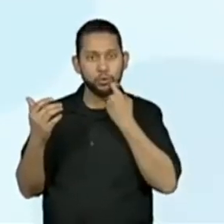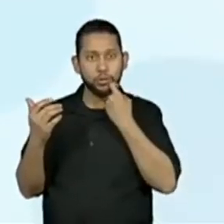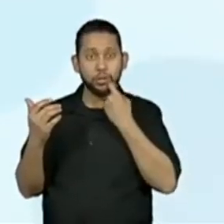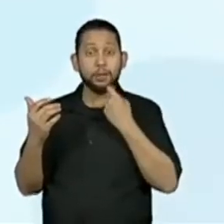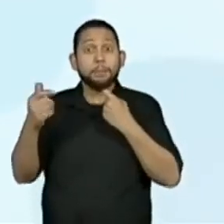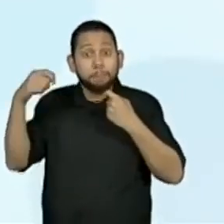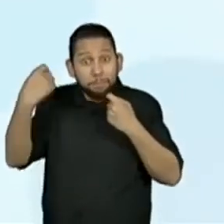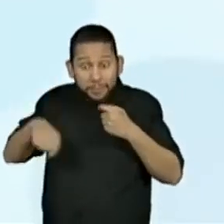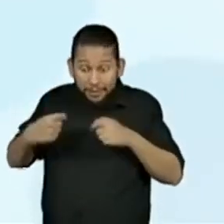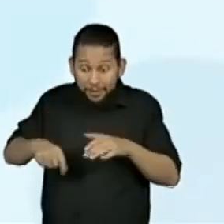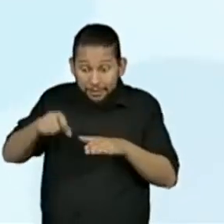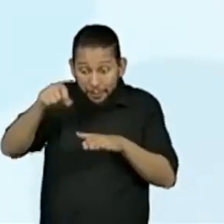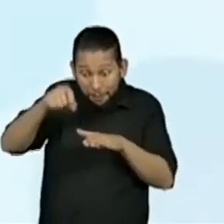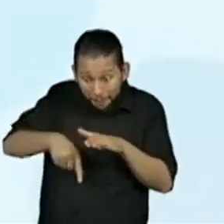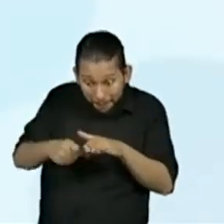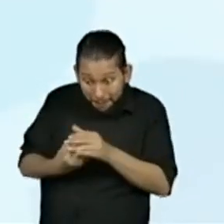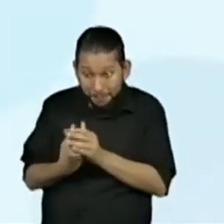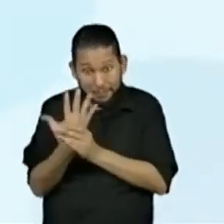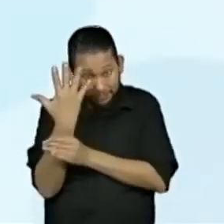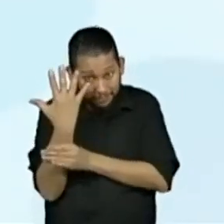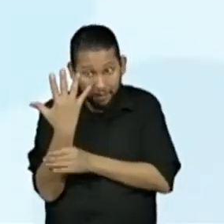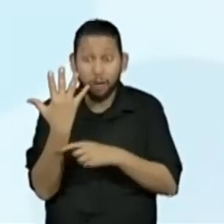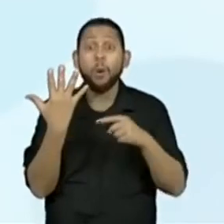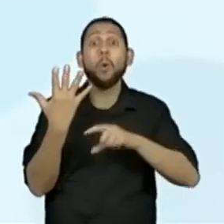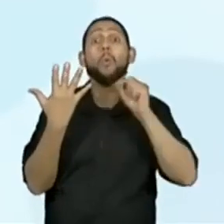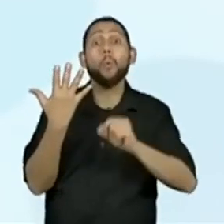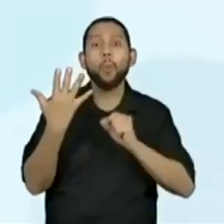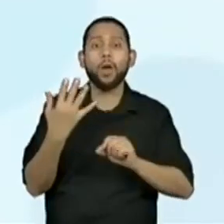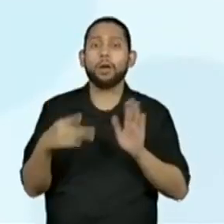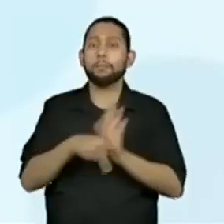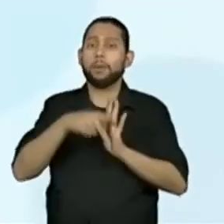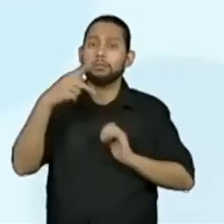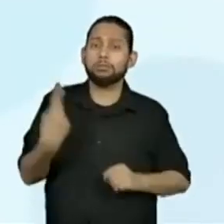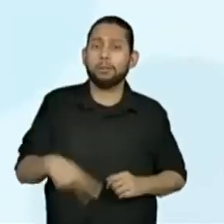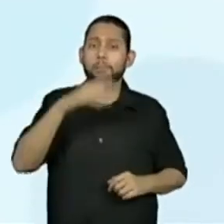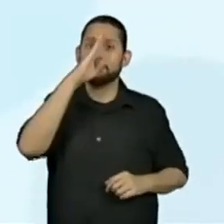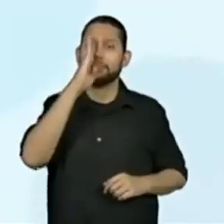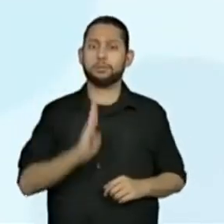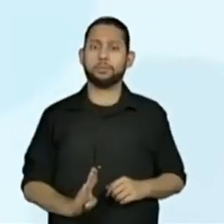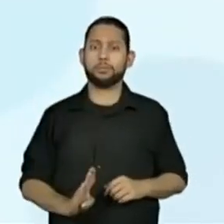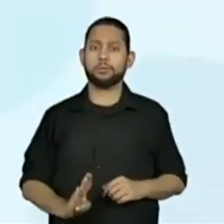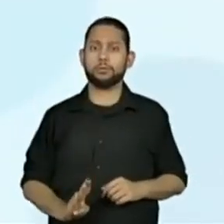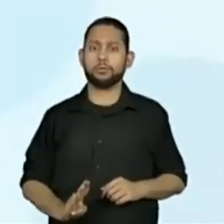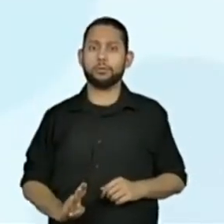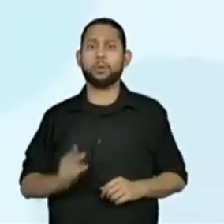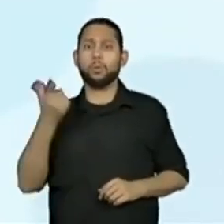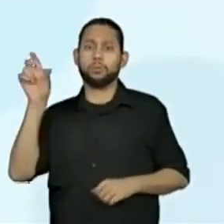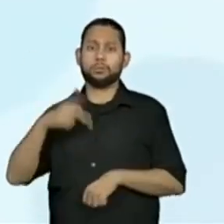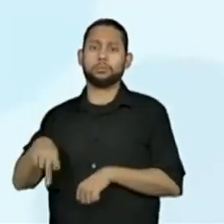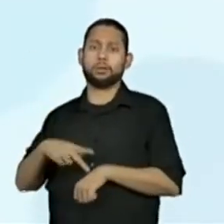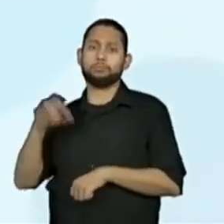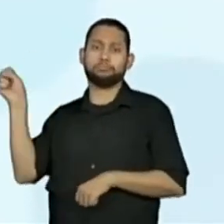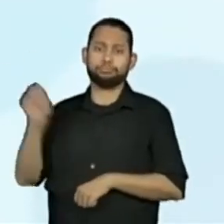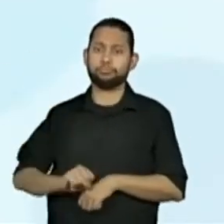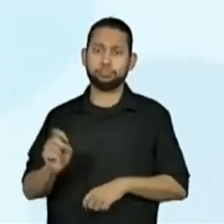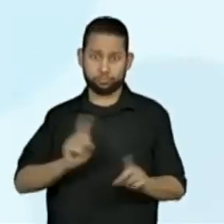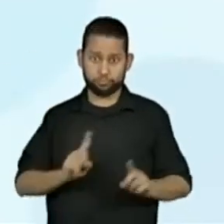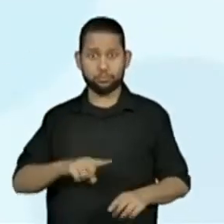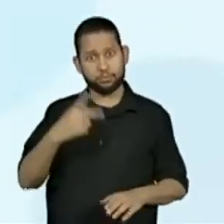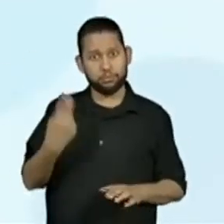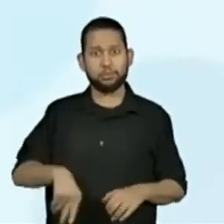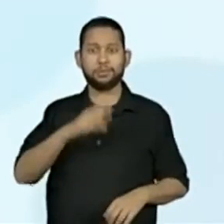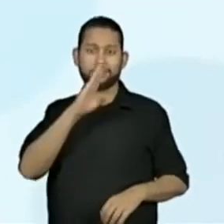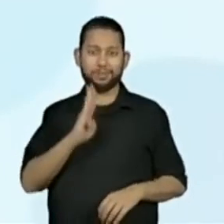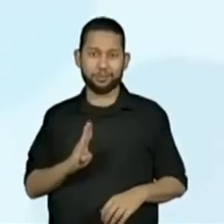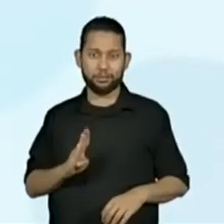Então, foi falado que há muitas plantas estrangeiras trazidas de outras regiões, então, ele cita algumas